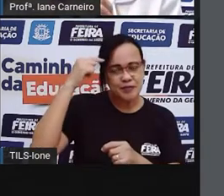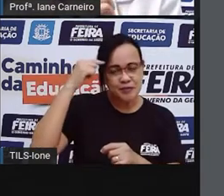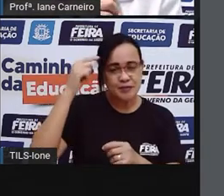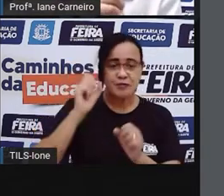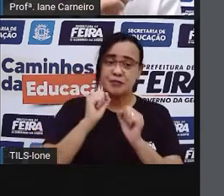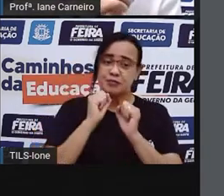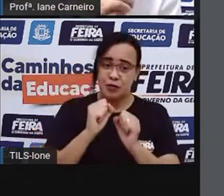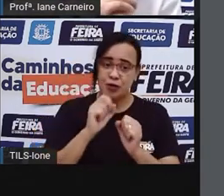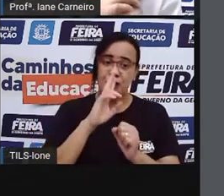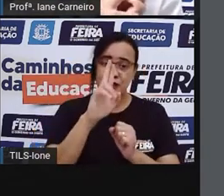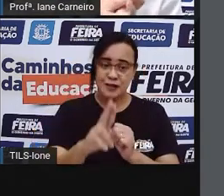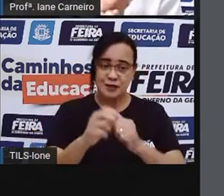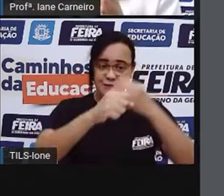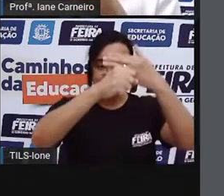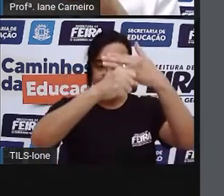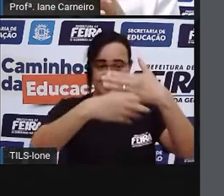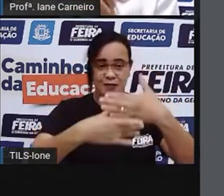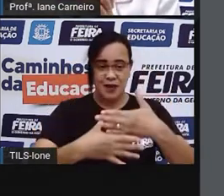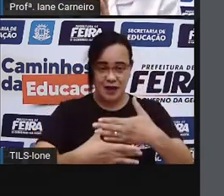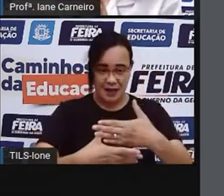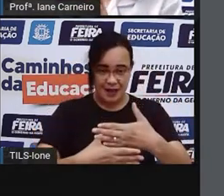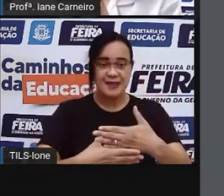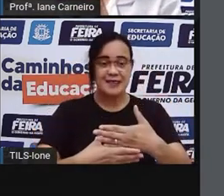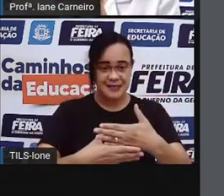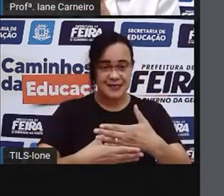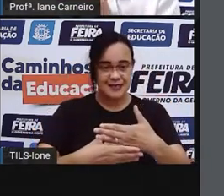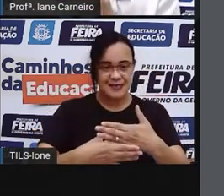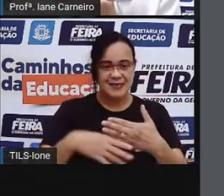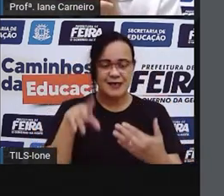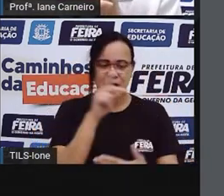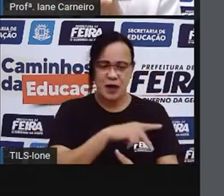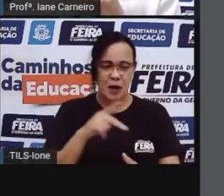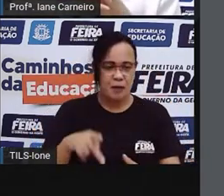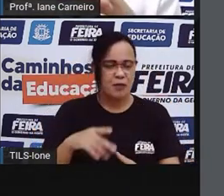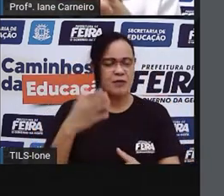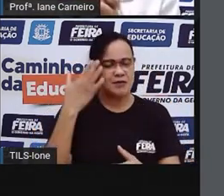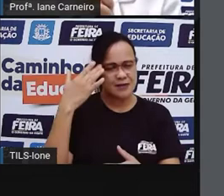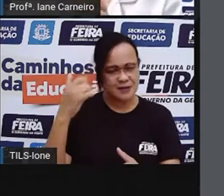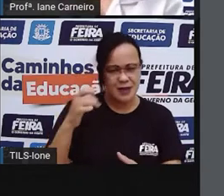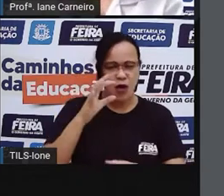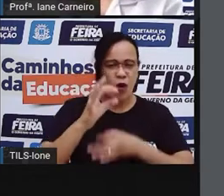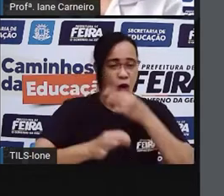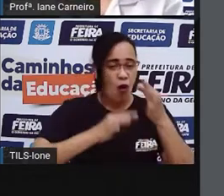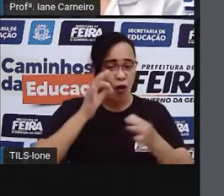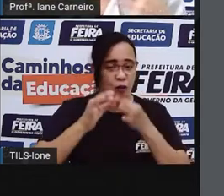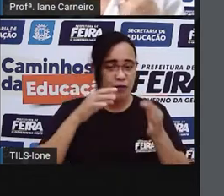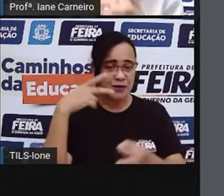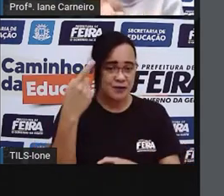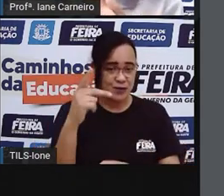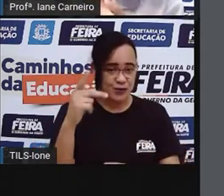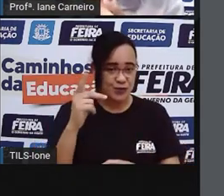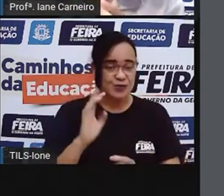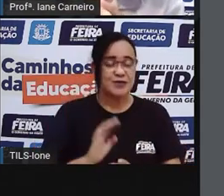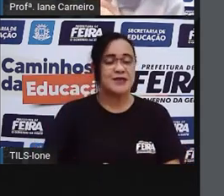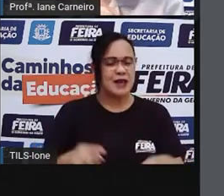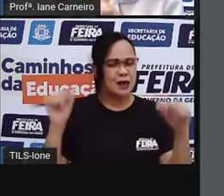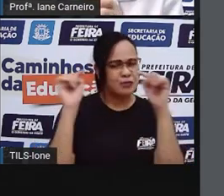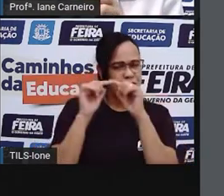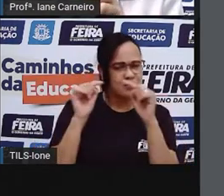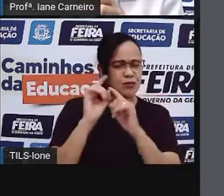coloque aí nos comentários, que eu só quero saber o que você está pensando. O que será que essas duas imagens têm em comum?